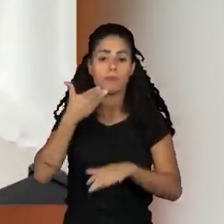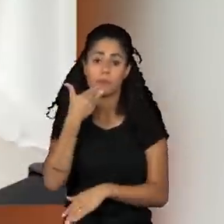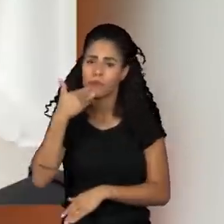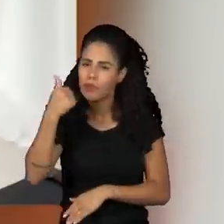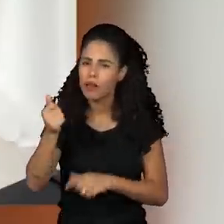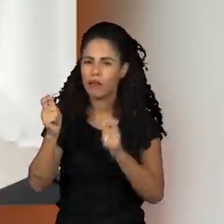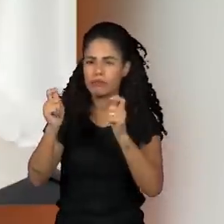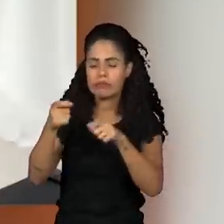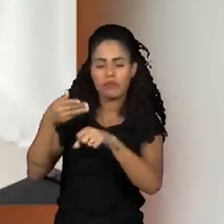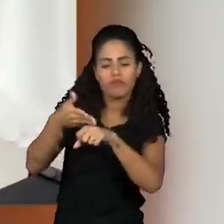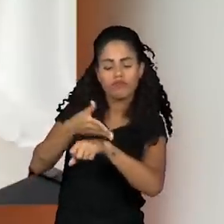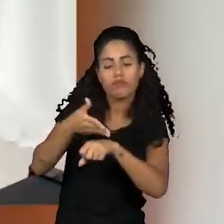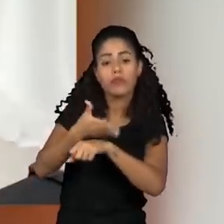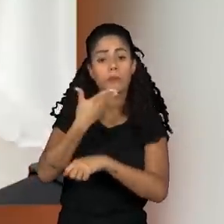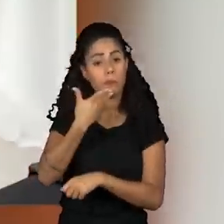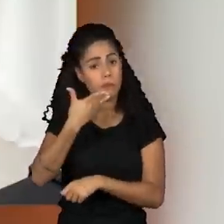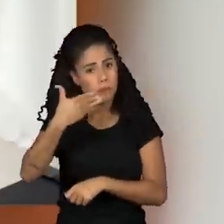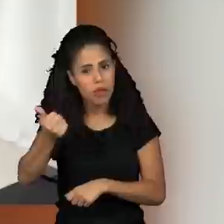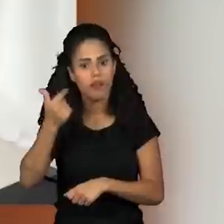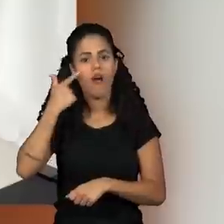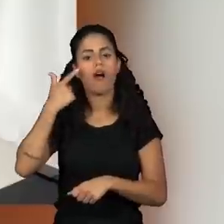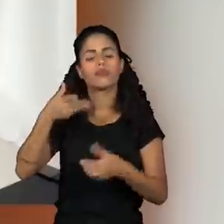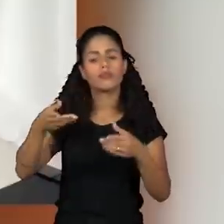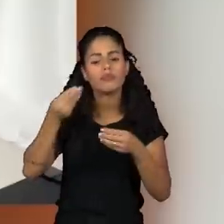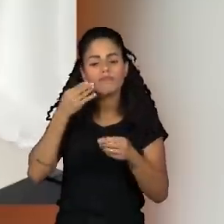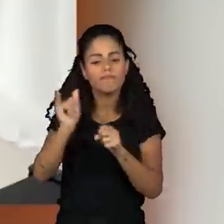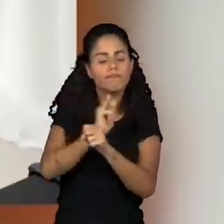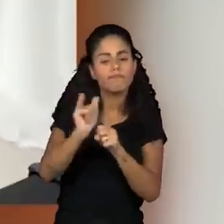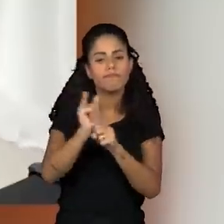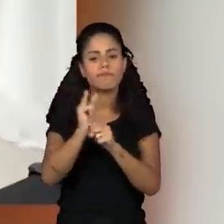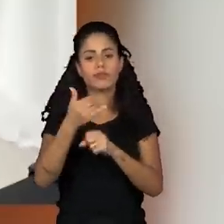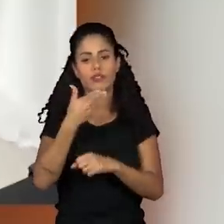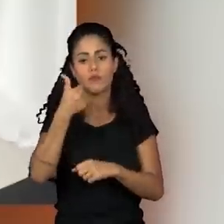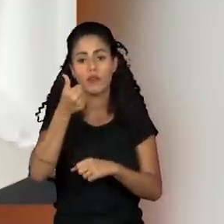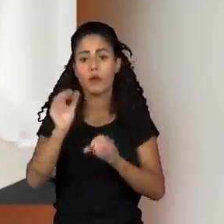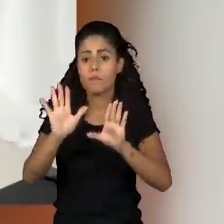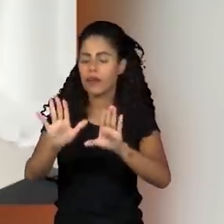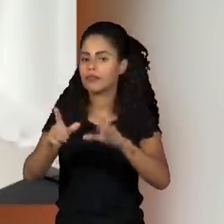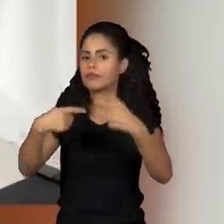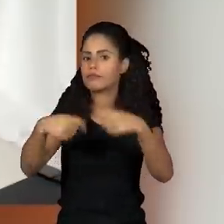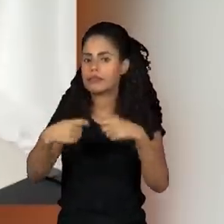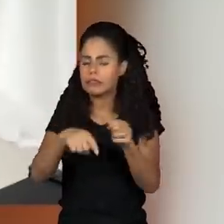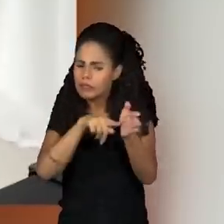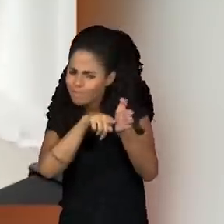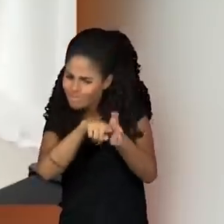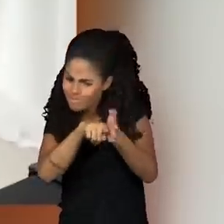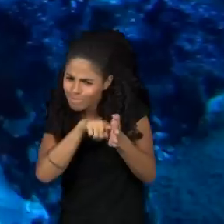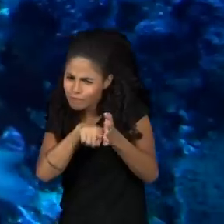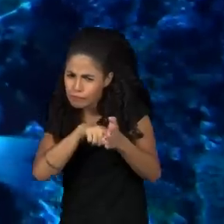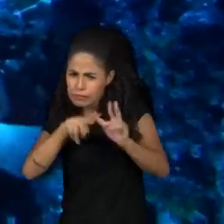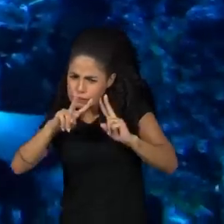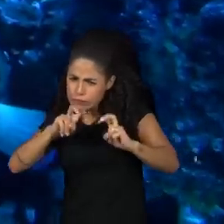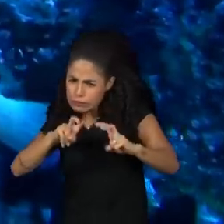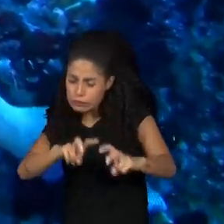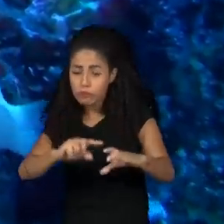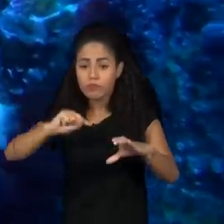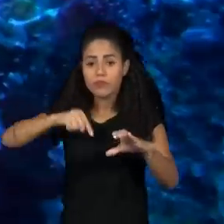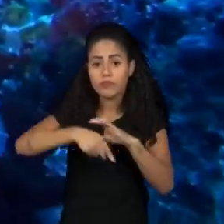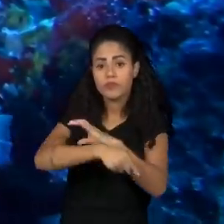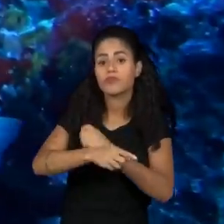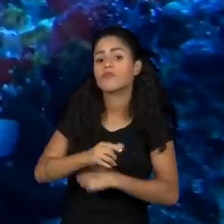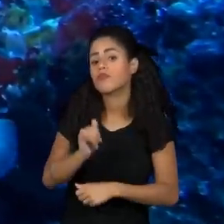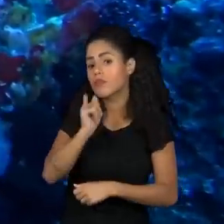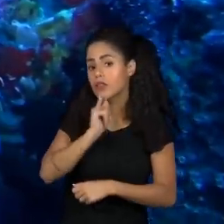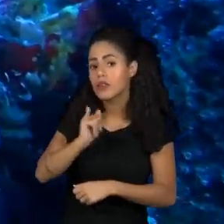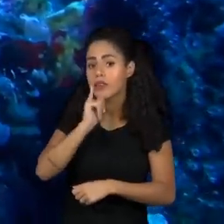por ter mais fácil acesso, uma logística melhor. Então, ainda há muito o que conhecer nas regiões mais afastadas, como, por exemplo,